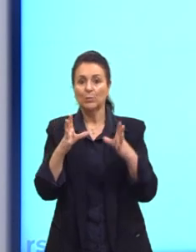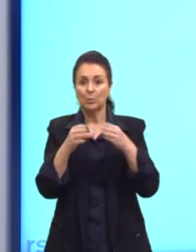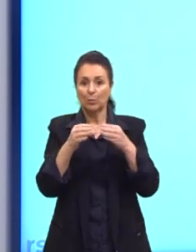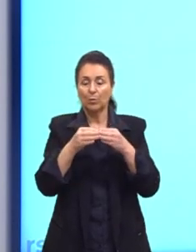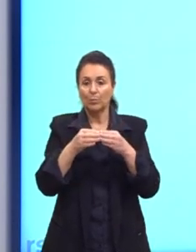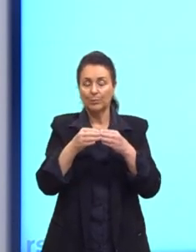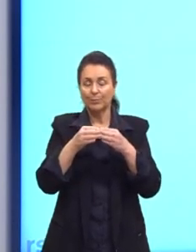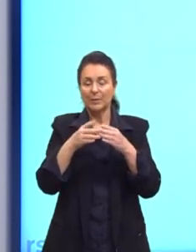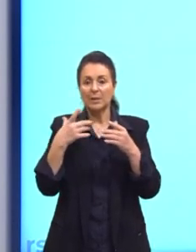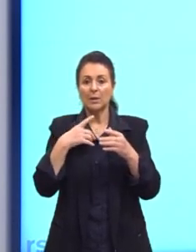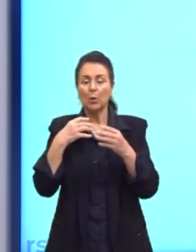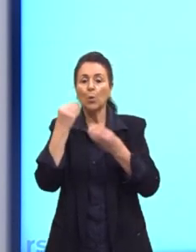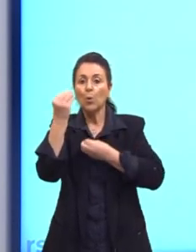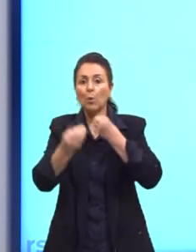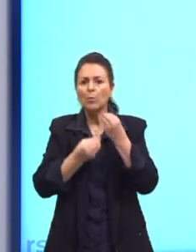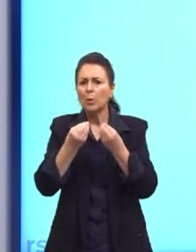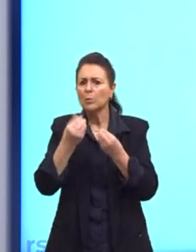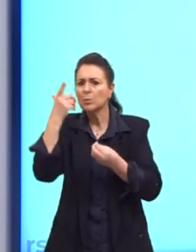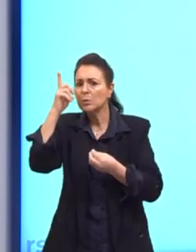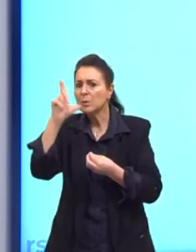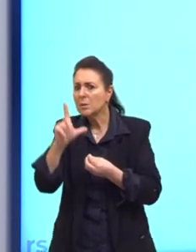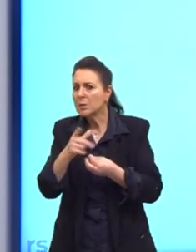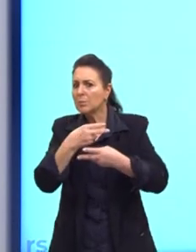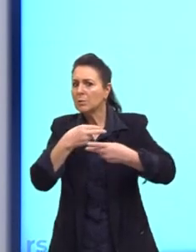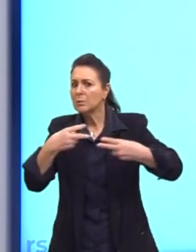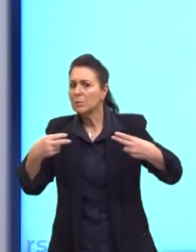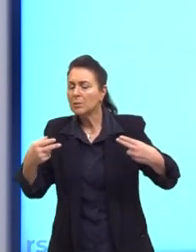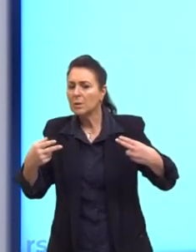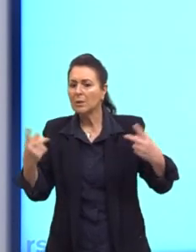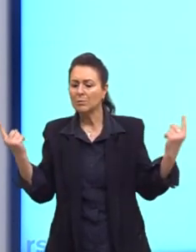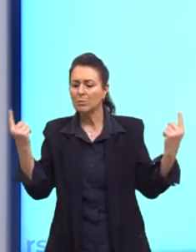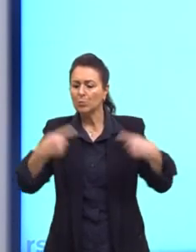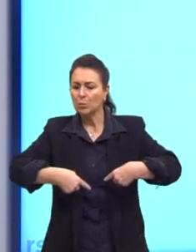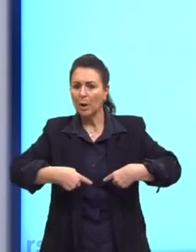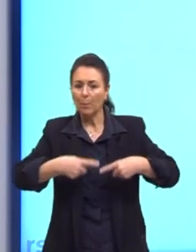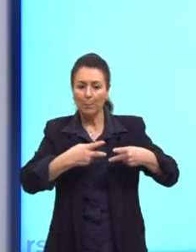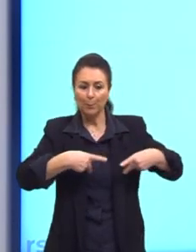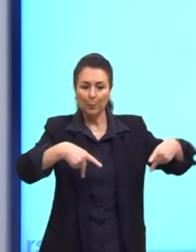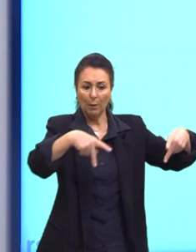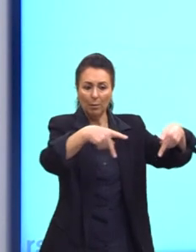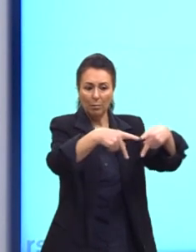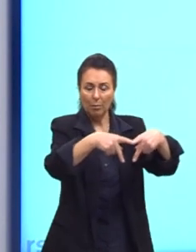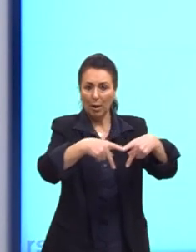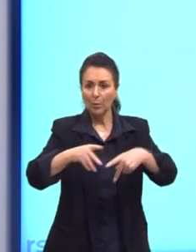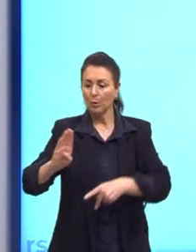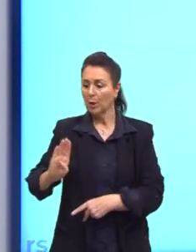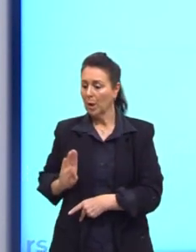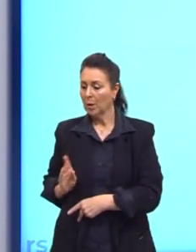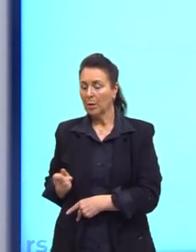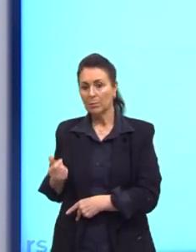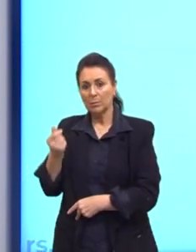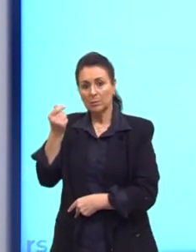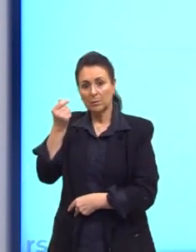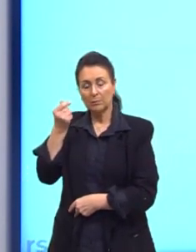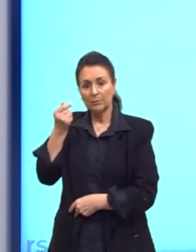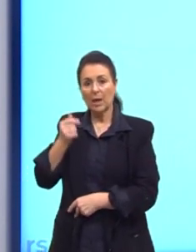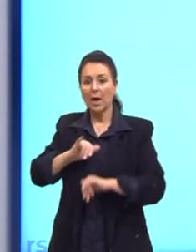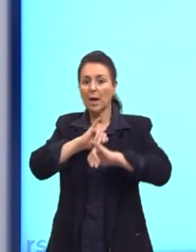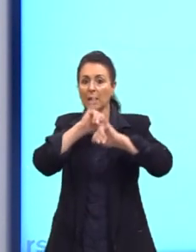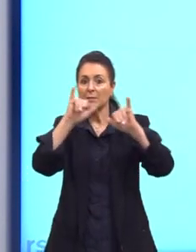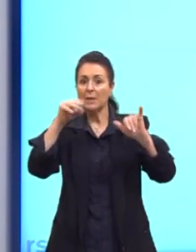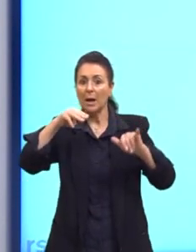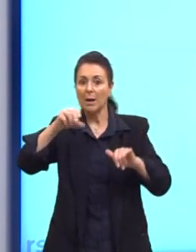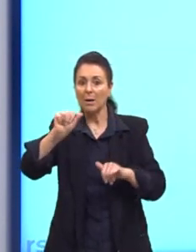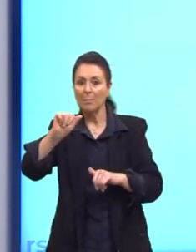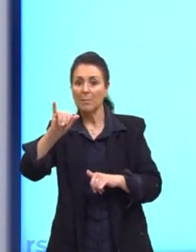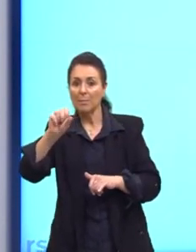nós conseguimos nossos bens, era essa disputa entre o proletário e a burguesia. Aí ele vai denunciar a mais-valia, que nós